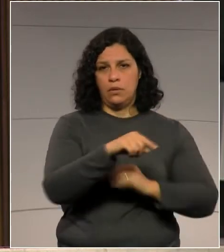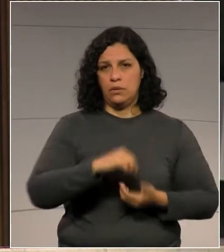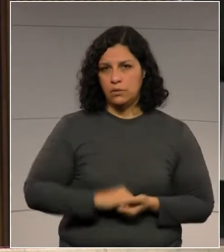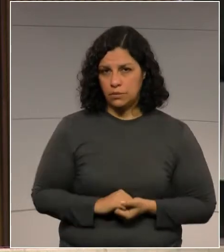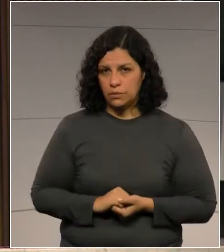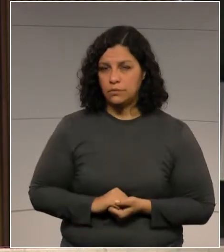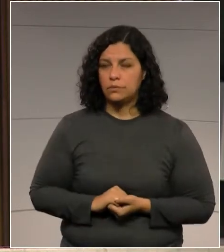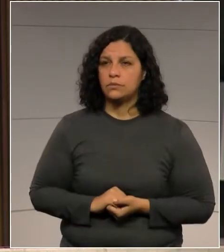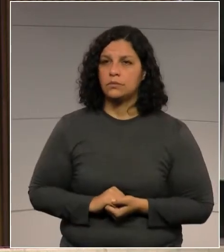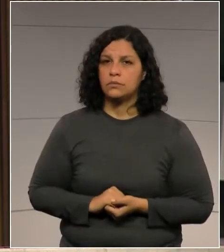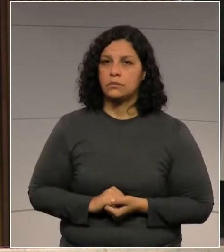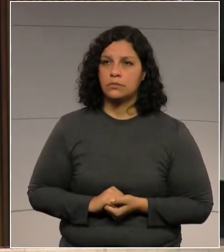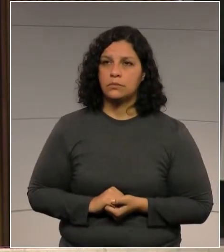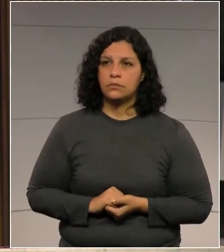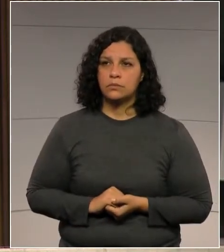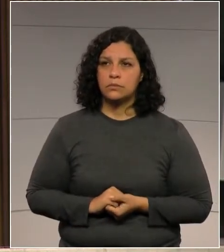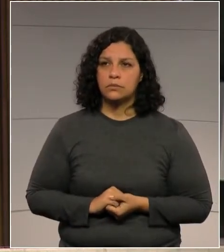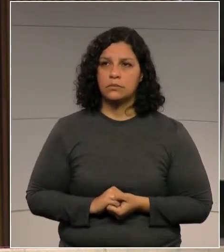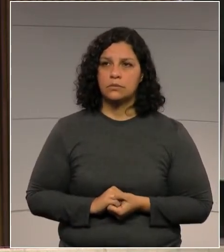que